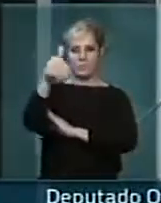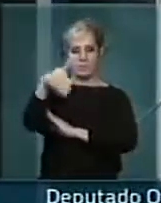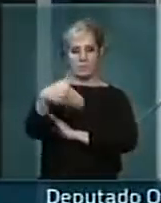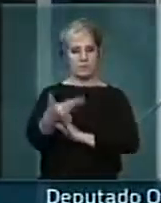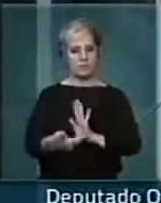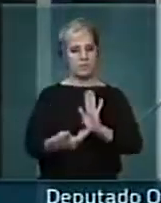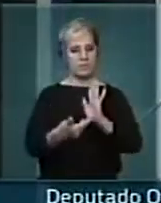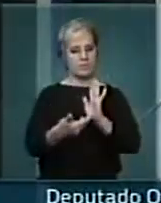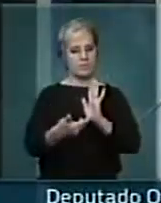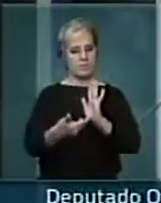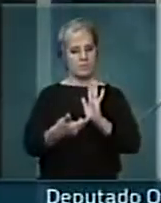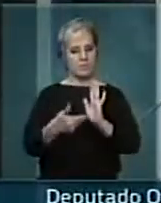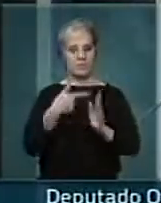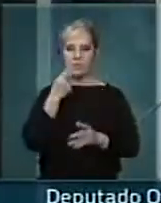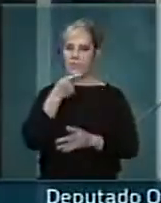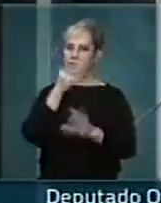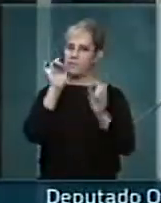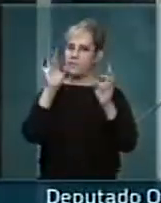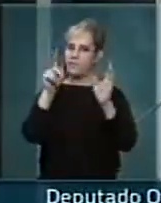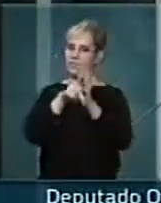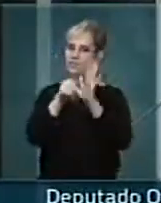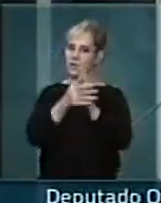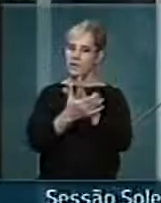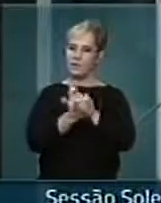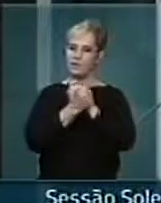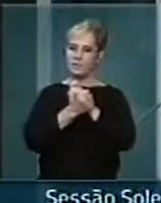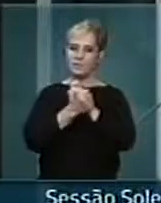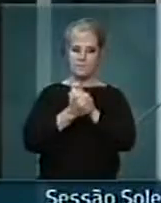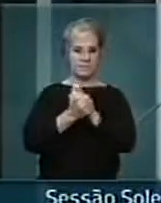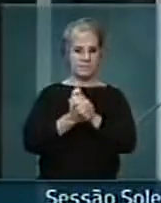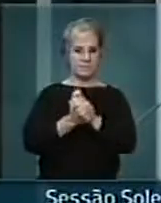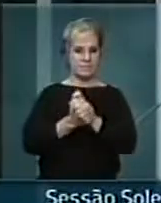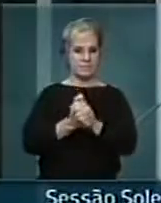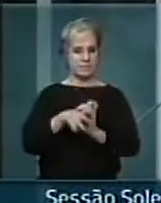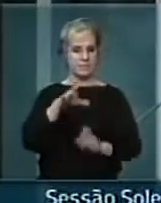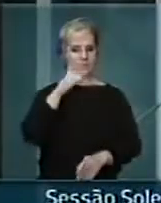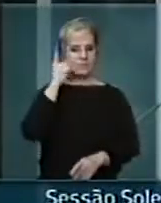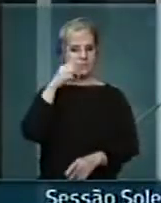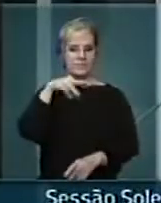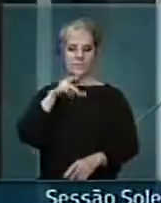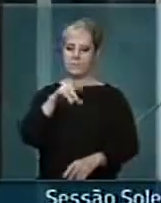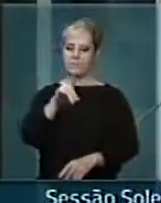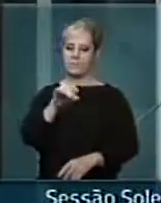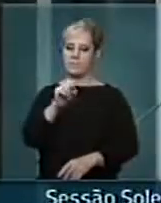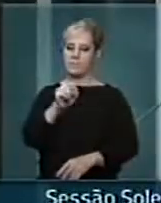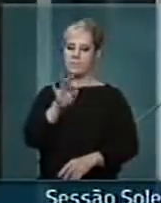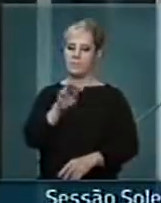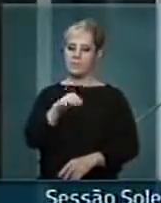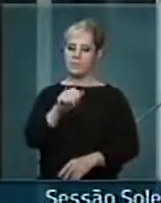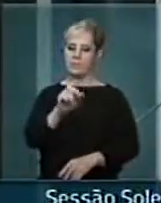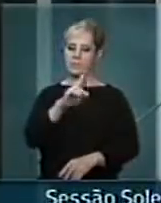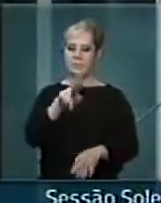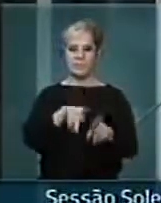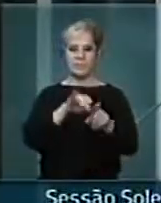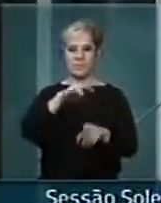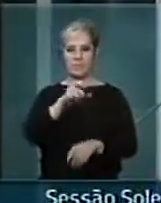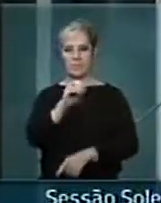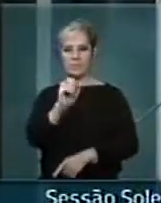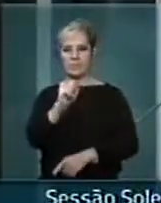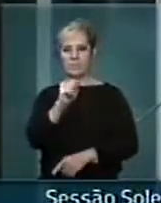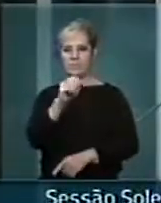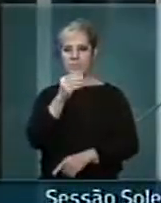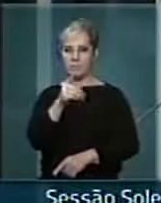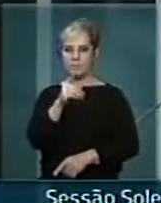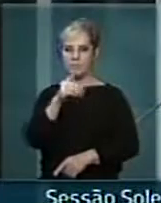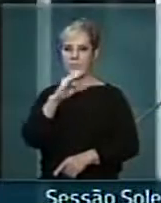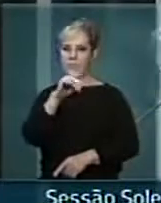Trago em especial o abraço do deputado Mendes Tame, aqui presente, deputado João Campos, e queria